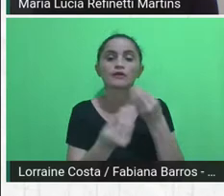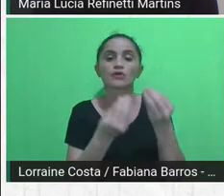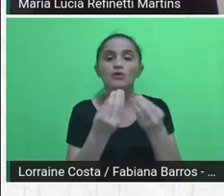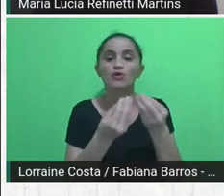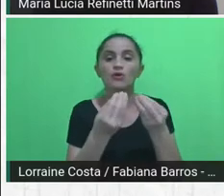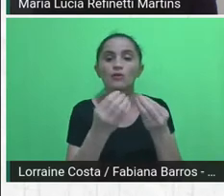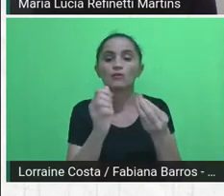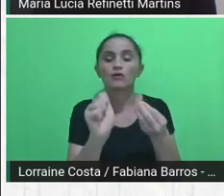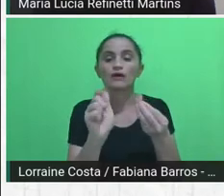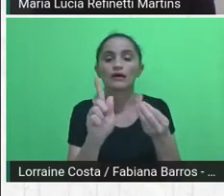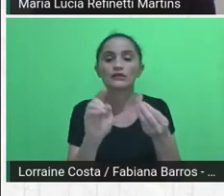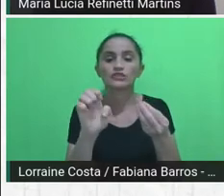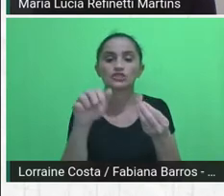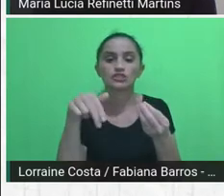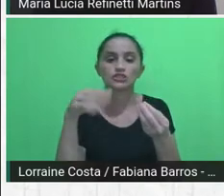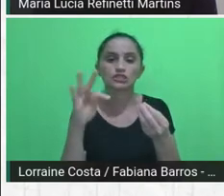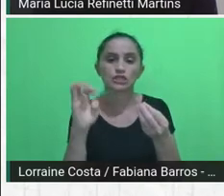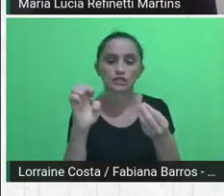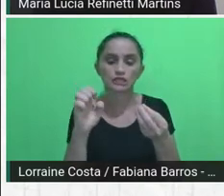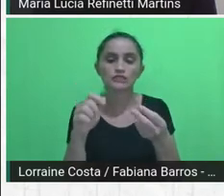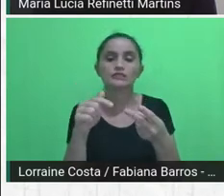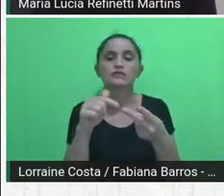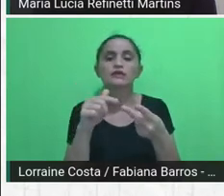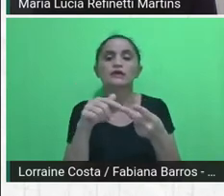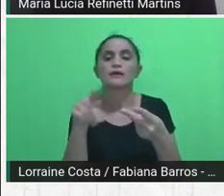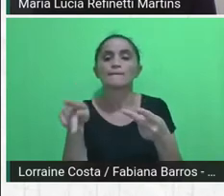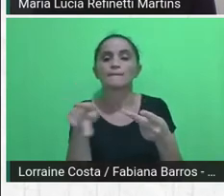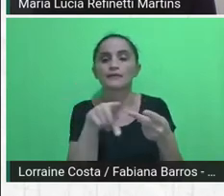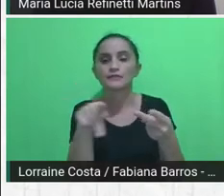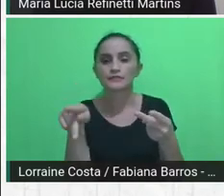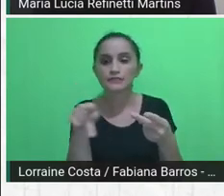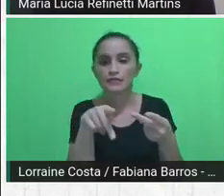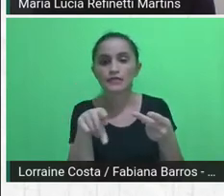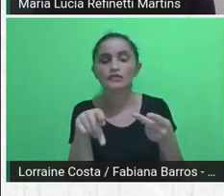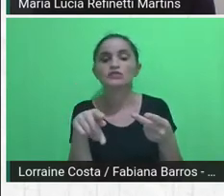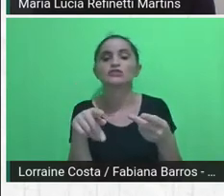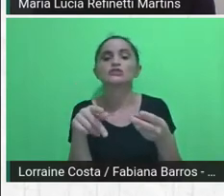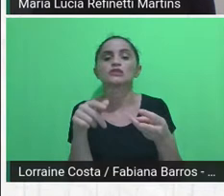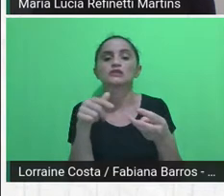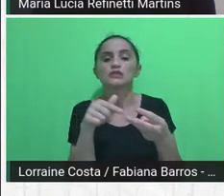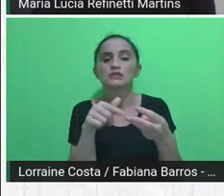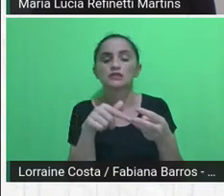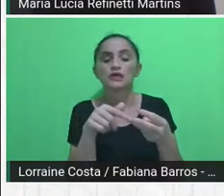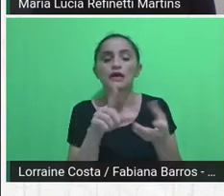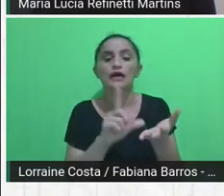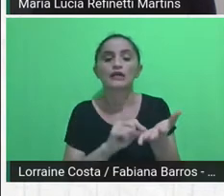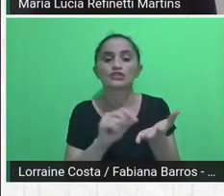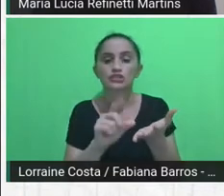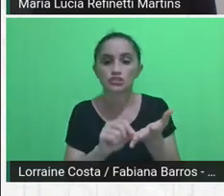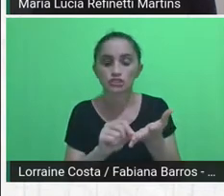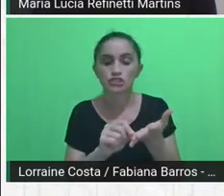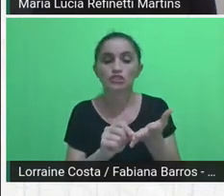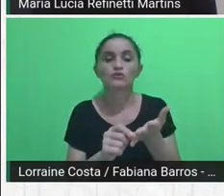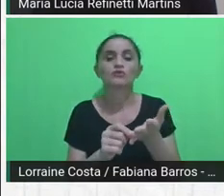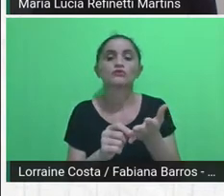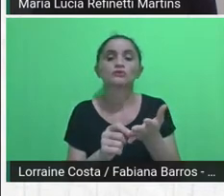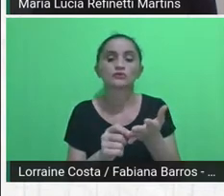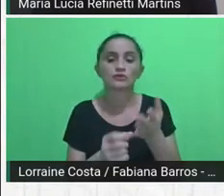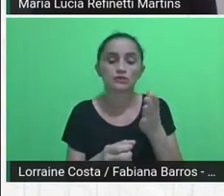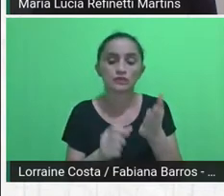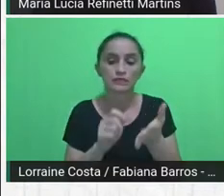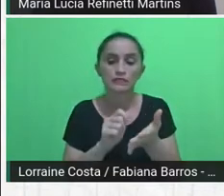mensagens dos residentes e os artigos produzidos como monografias finais em